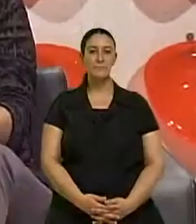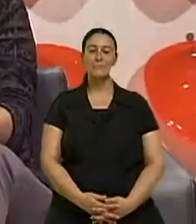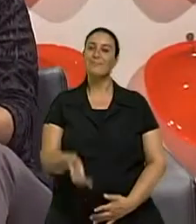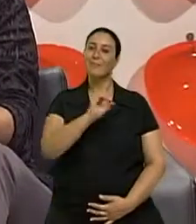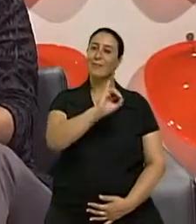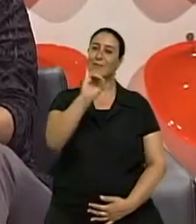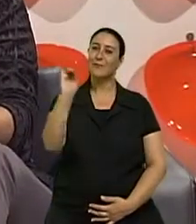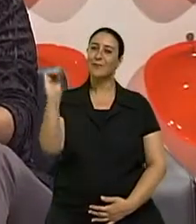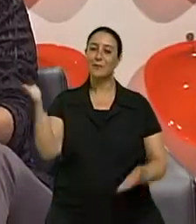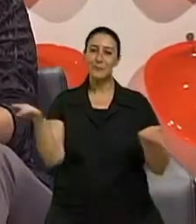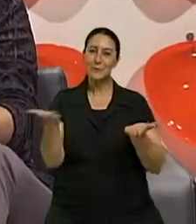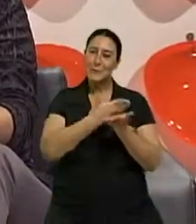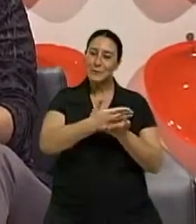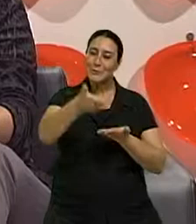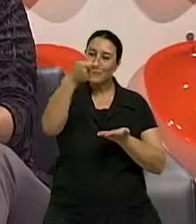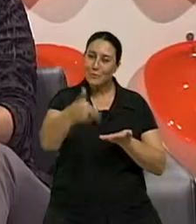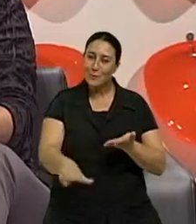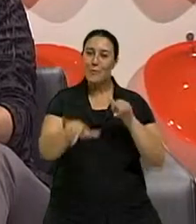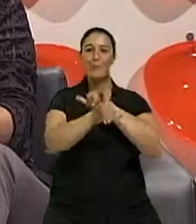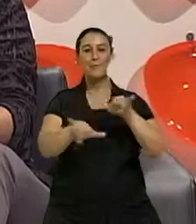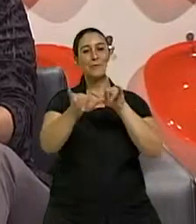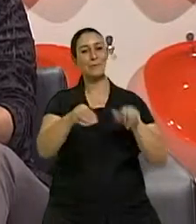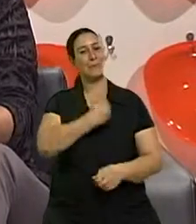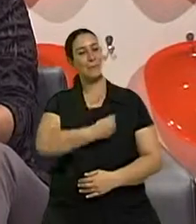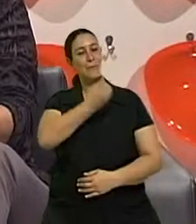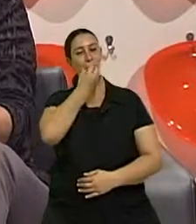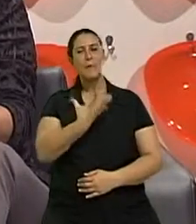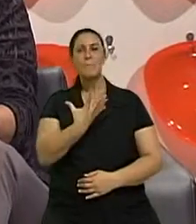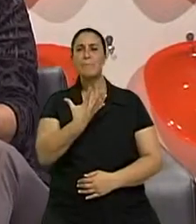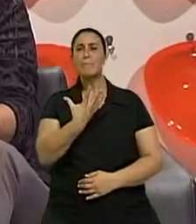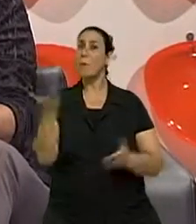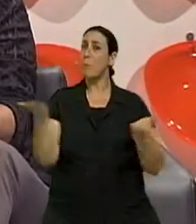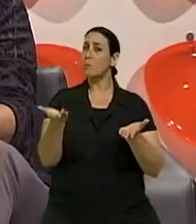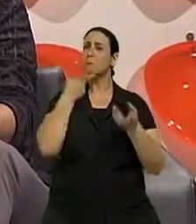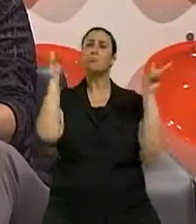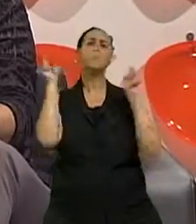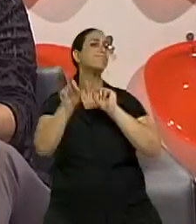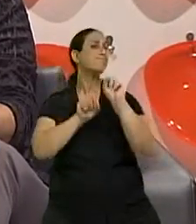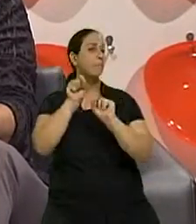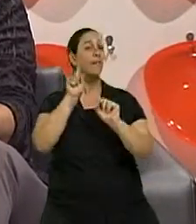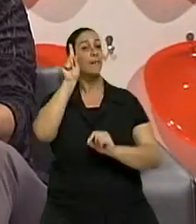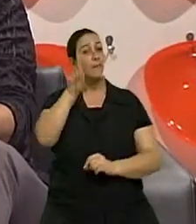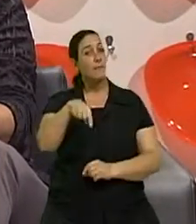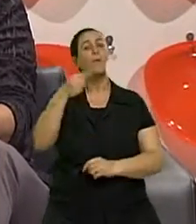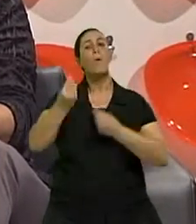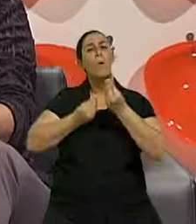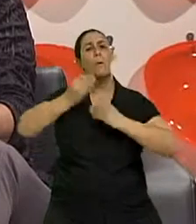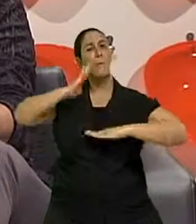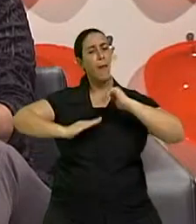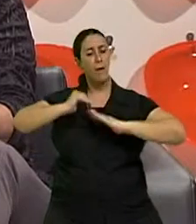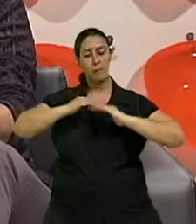Olá, estamos começando mais um nosso Viva Bem. E hoje nós vamos falar sobre a importância da prática do